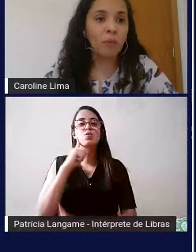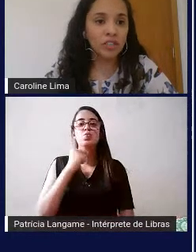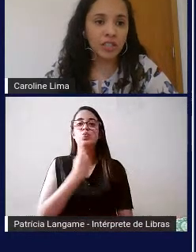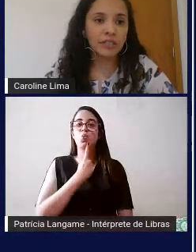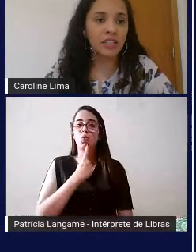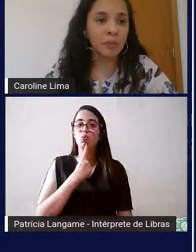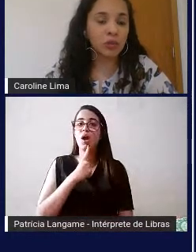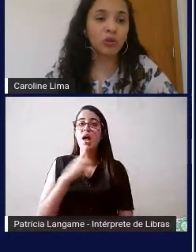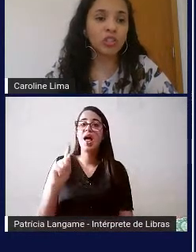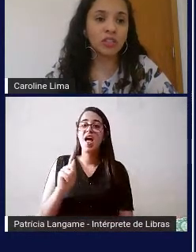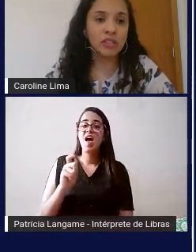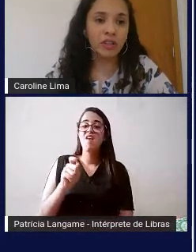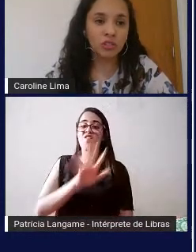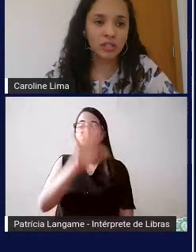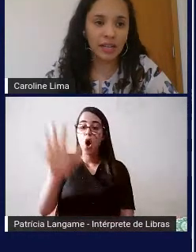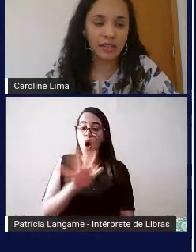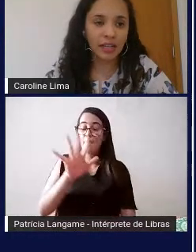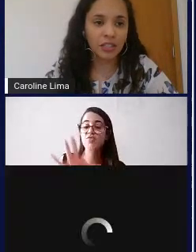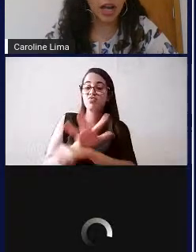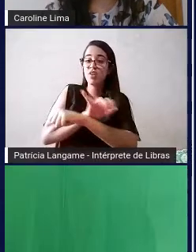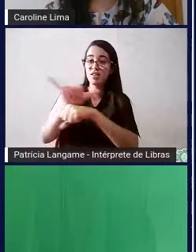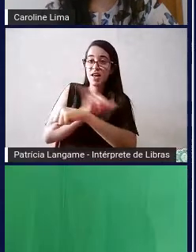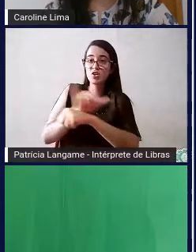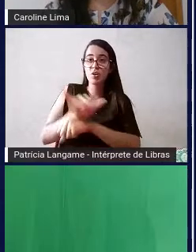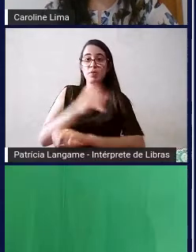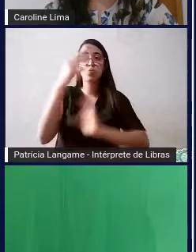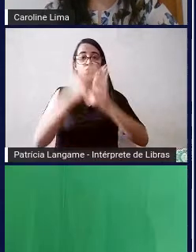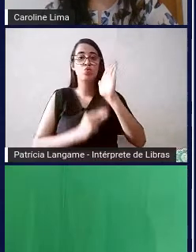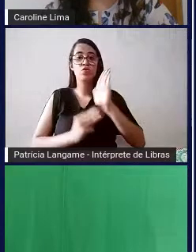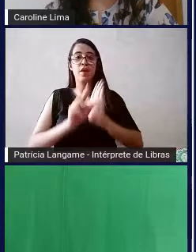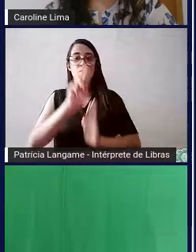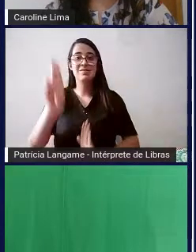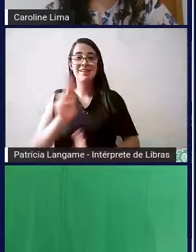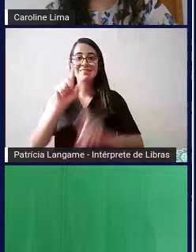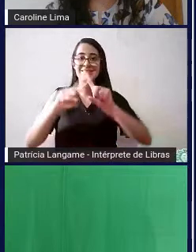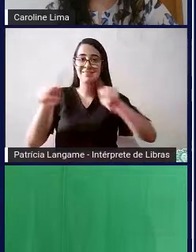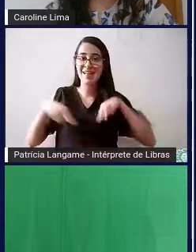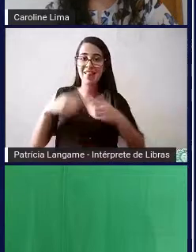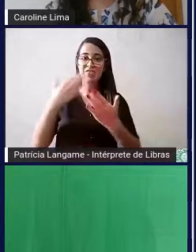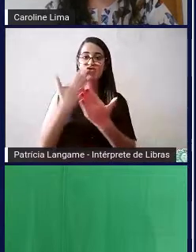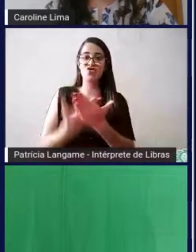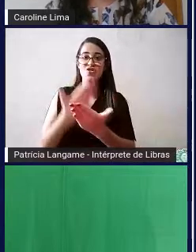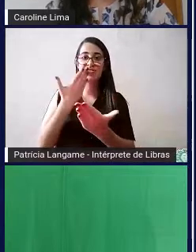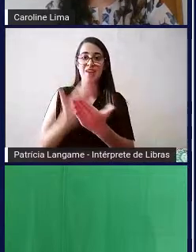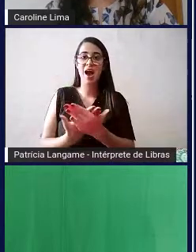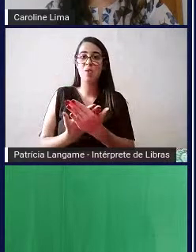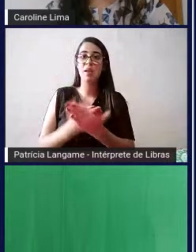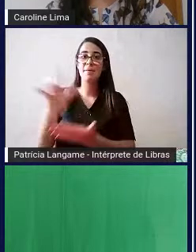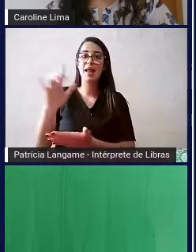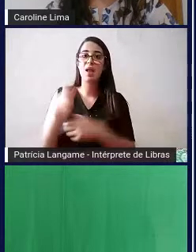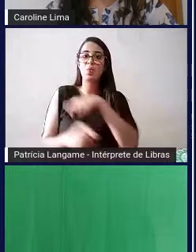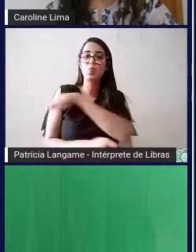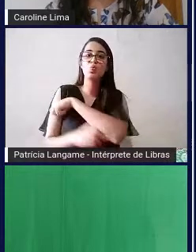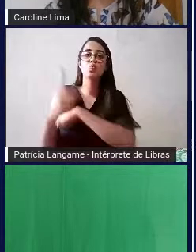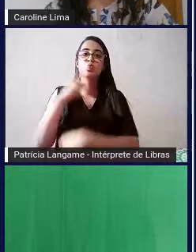a forma a estratégia a metodologia que você vai utilizar em sala de aula para atender aquele aluno surdo principalmente agora